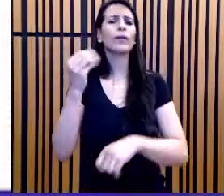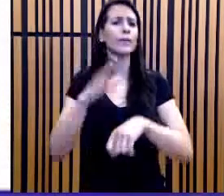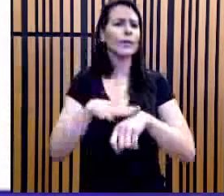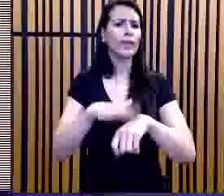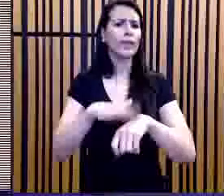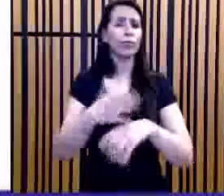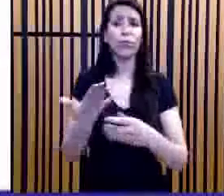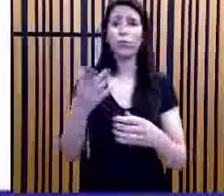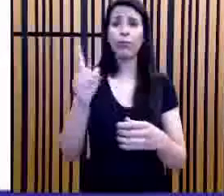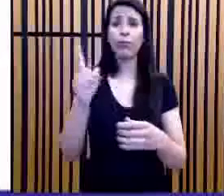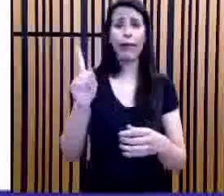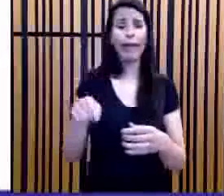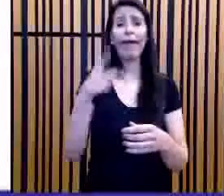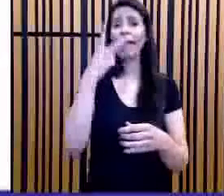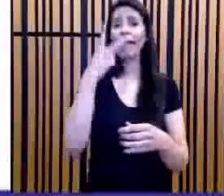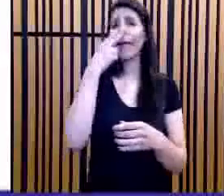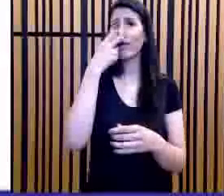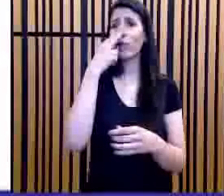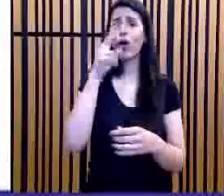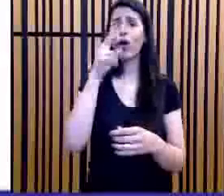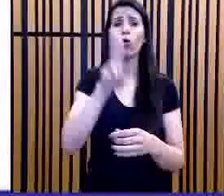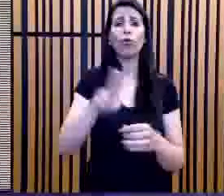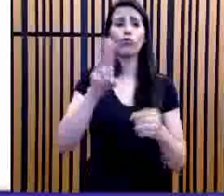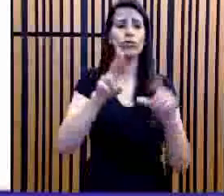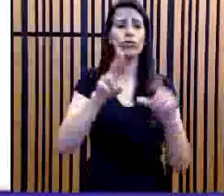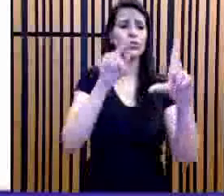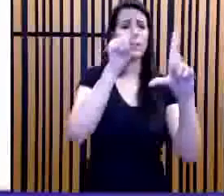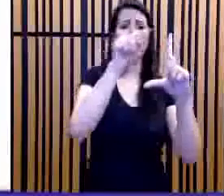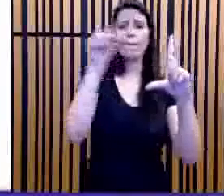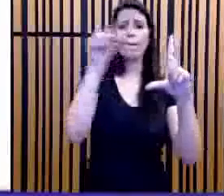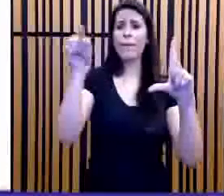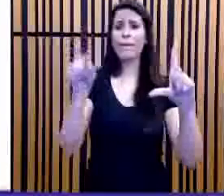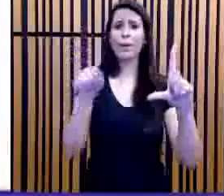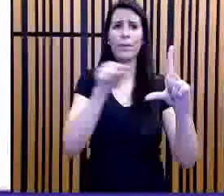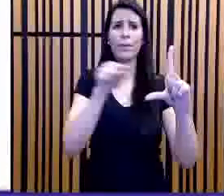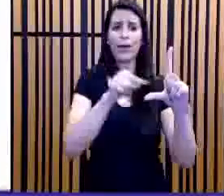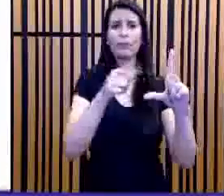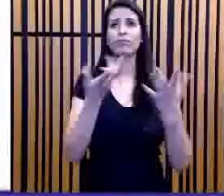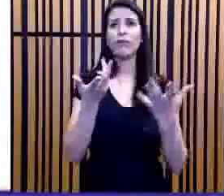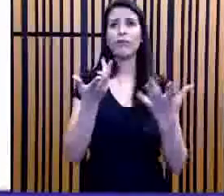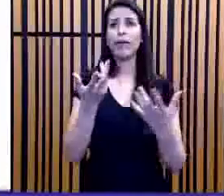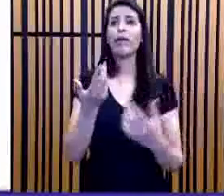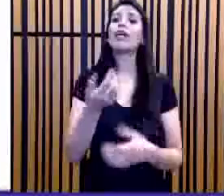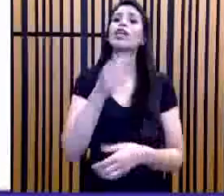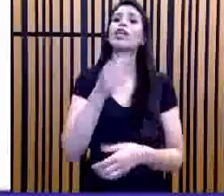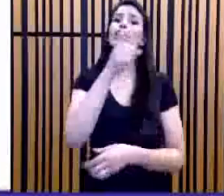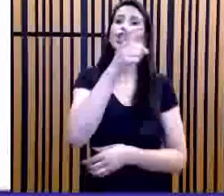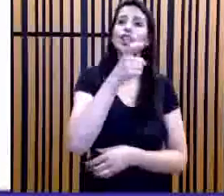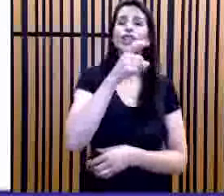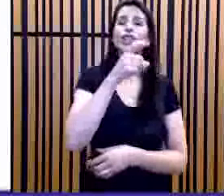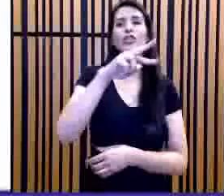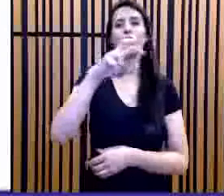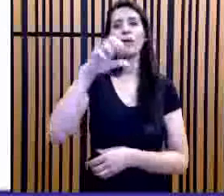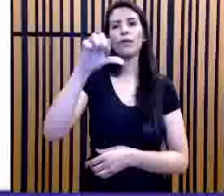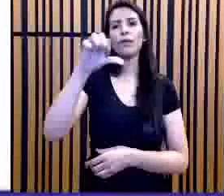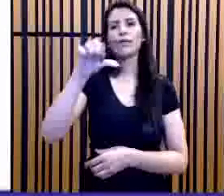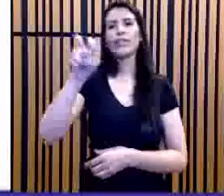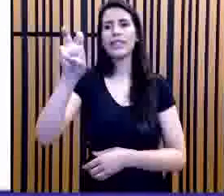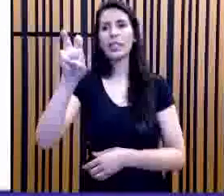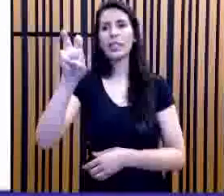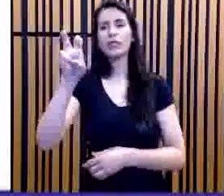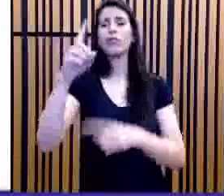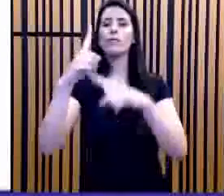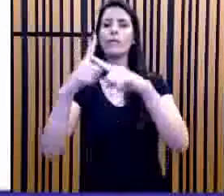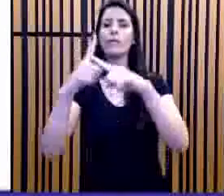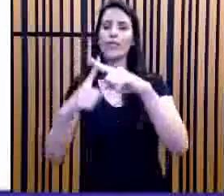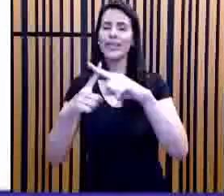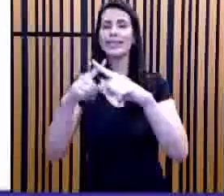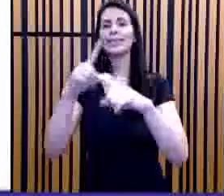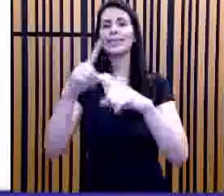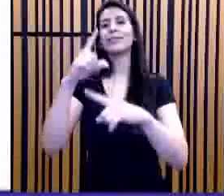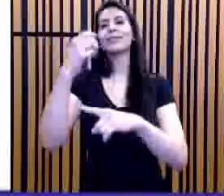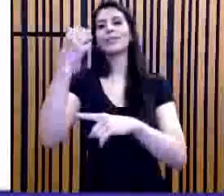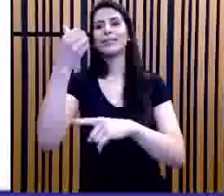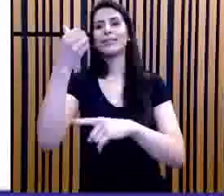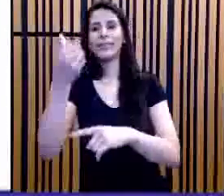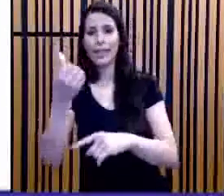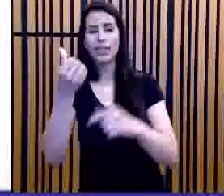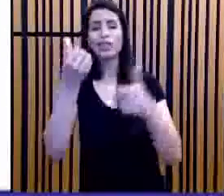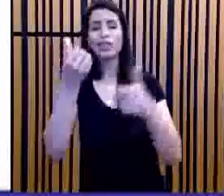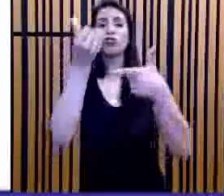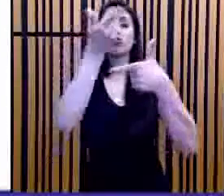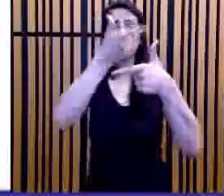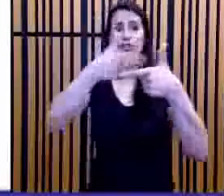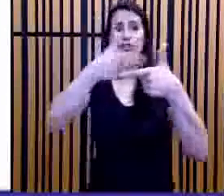Isso é uma regra de três simples. E regra de três simples, você sabe como resolver, x igual a 95 vezes 100 dividido por 15. Como tem